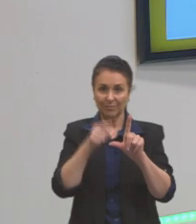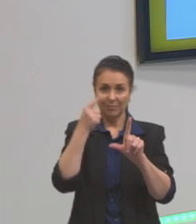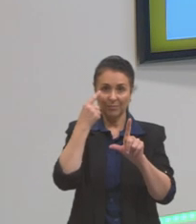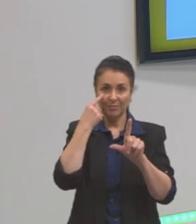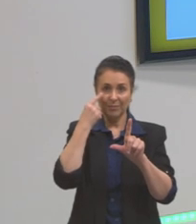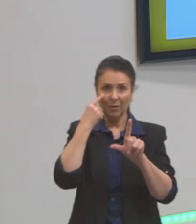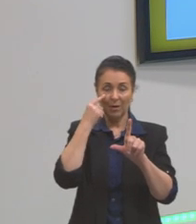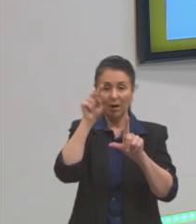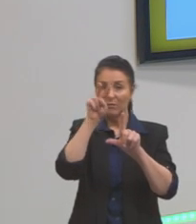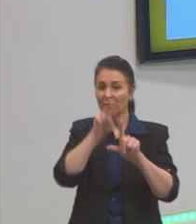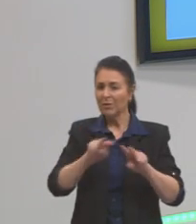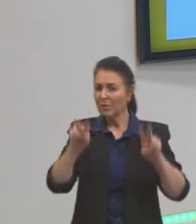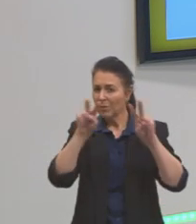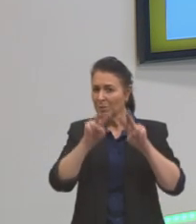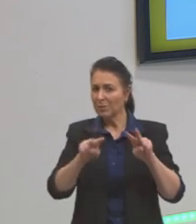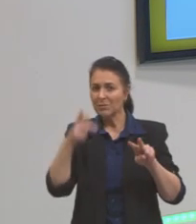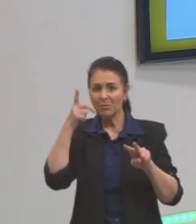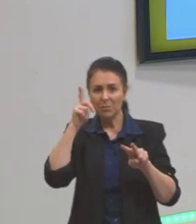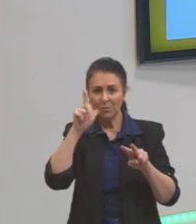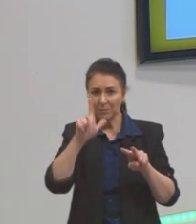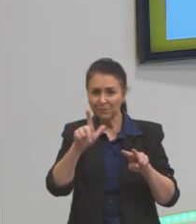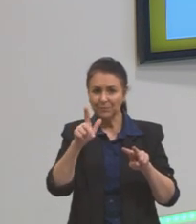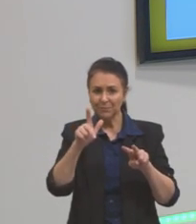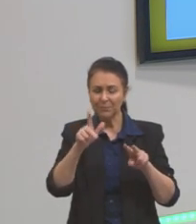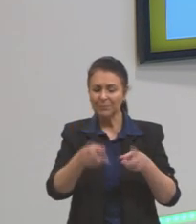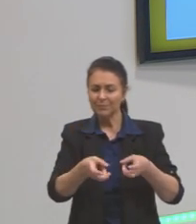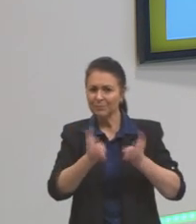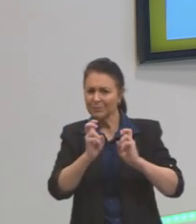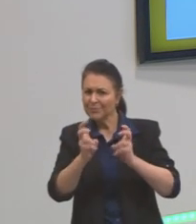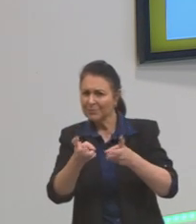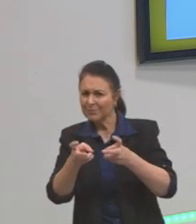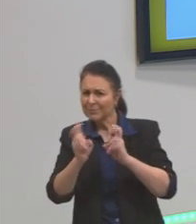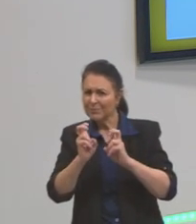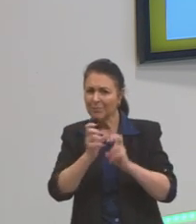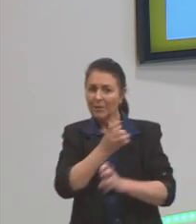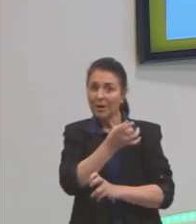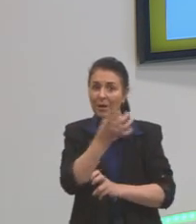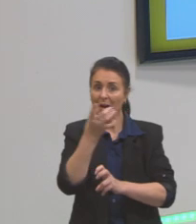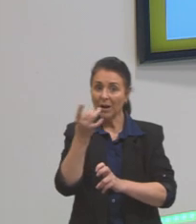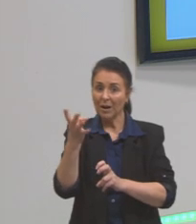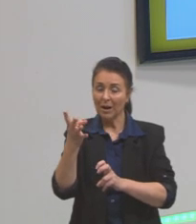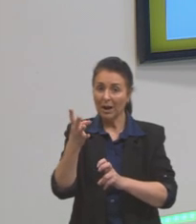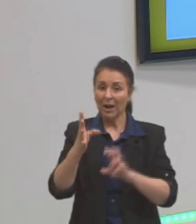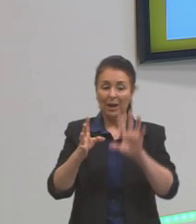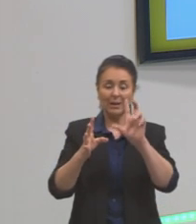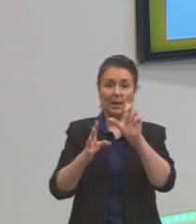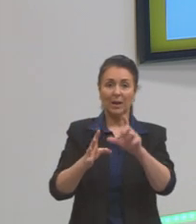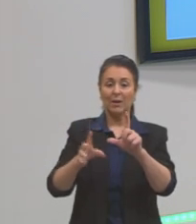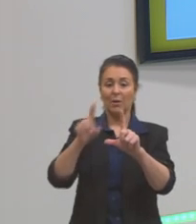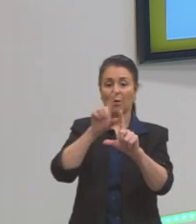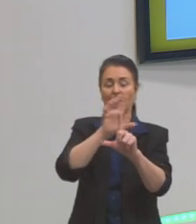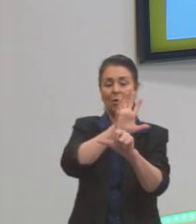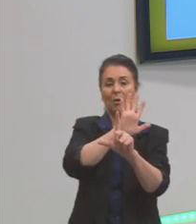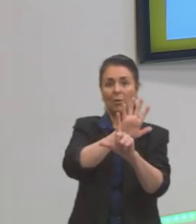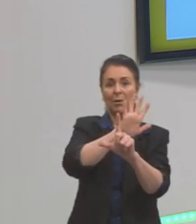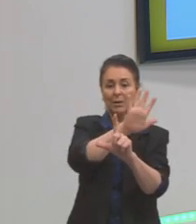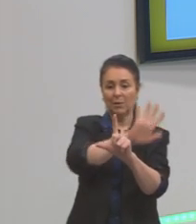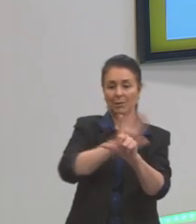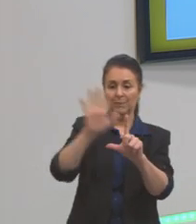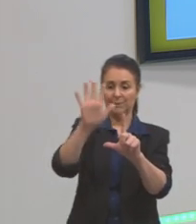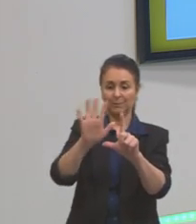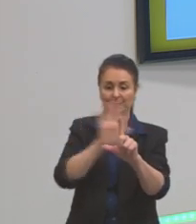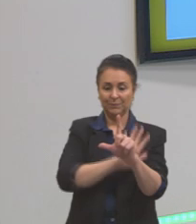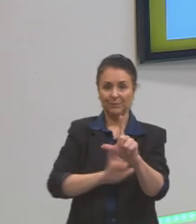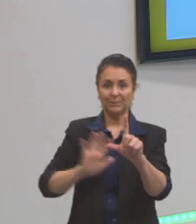visualmente, a gente consegue tranquilamente verificar que cada um dos quadrantes do plano cartesiano mede 90 graus.